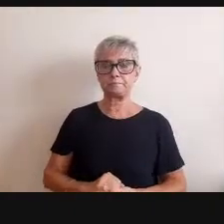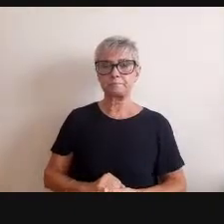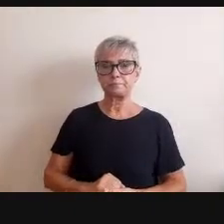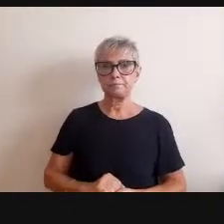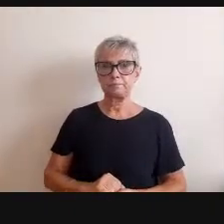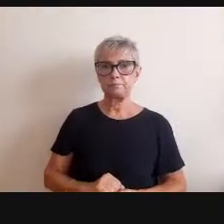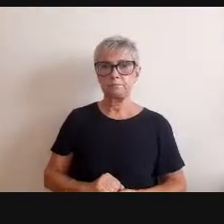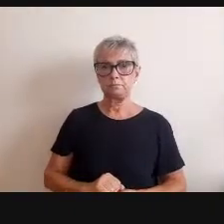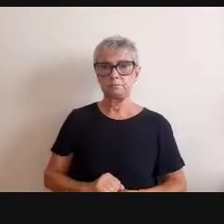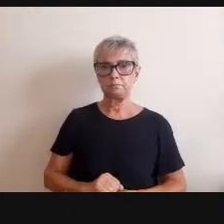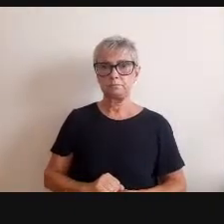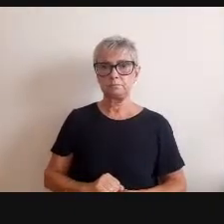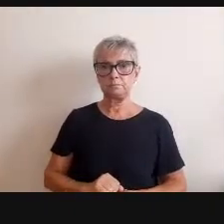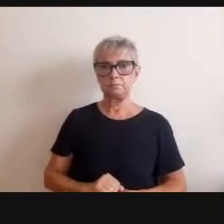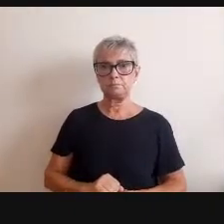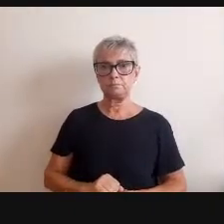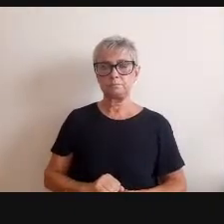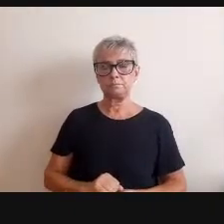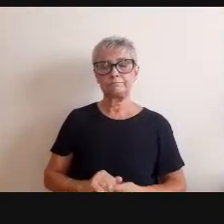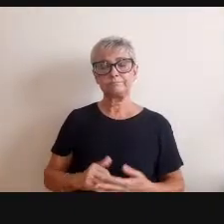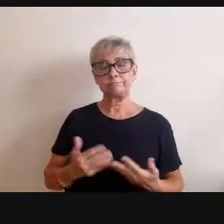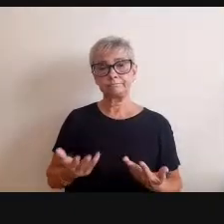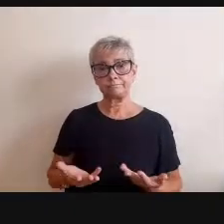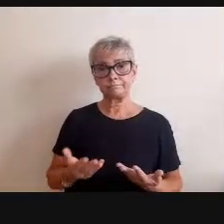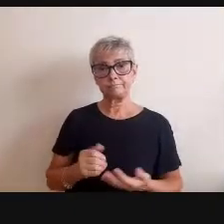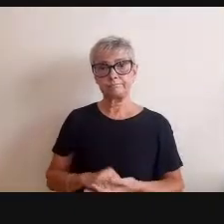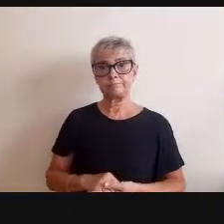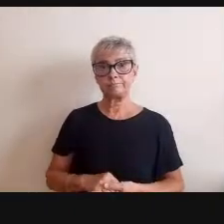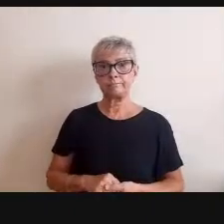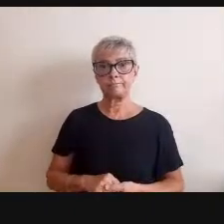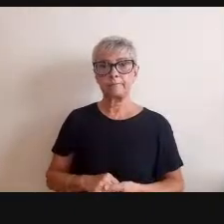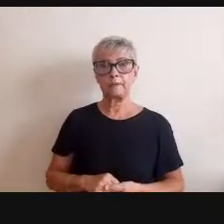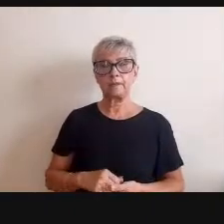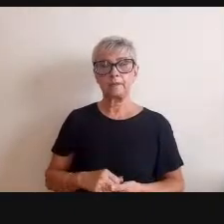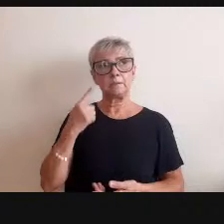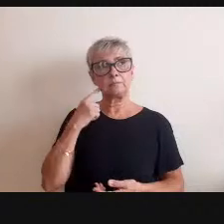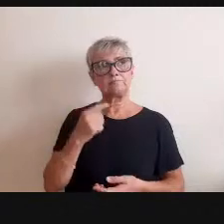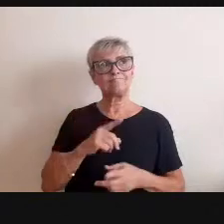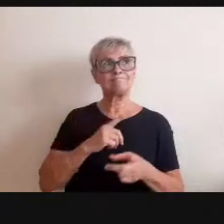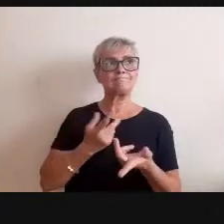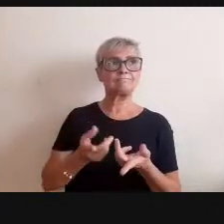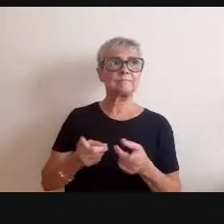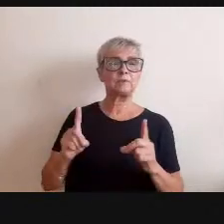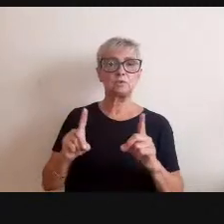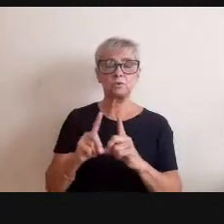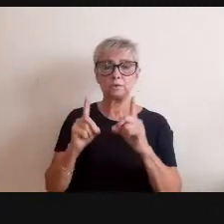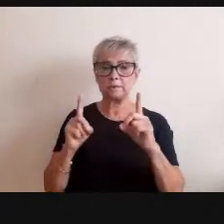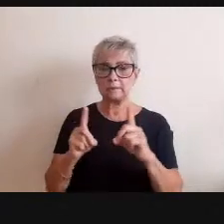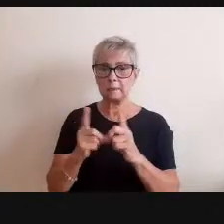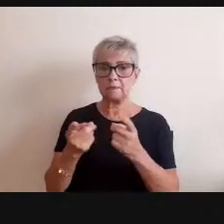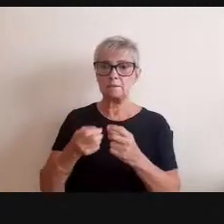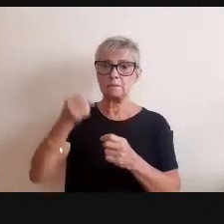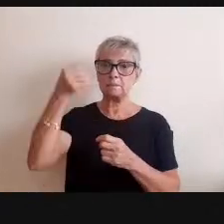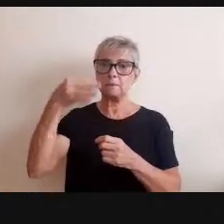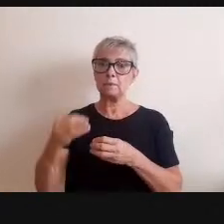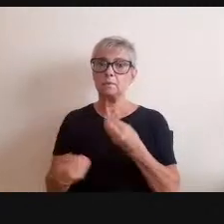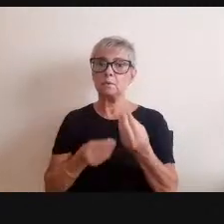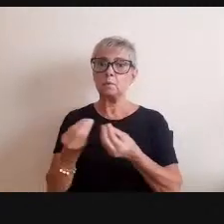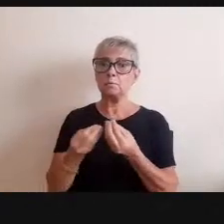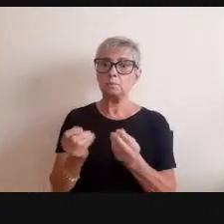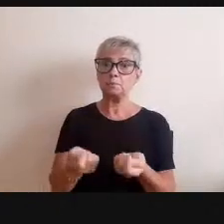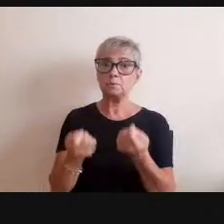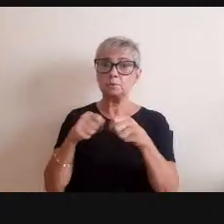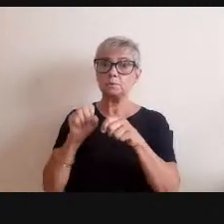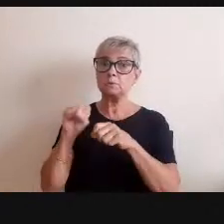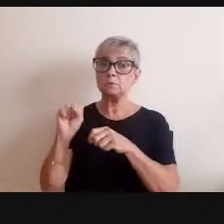Para sermos bem didáticos, é interessante que a gente possa aqui resumir um pouquinho assim do